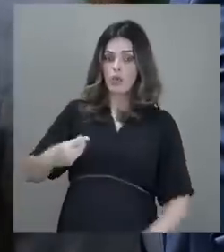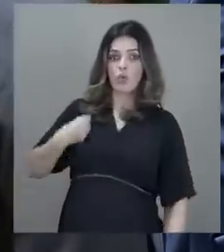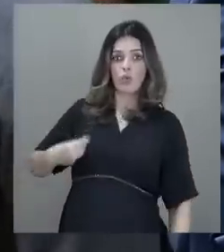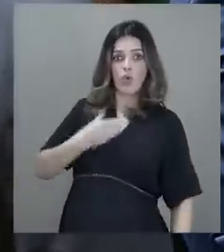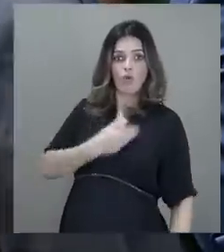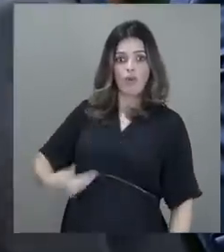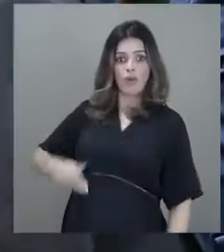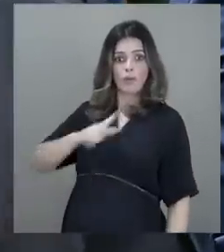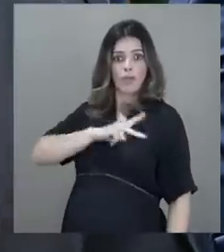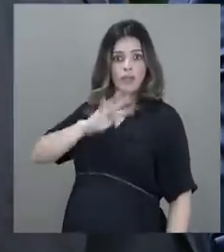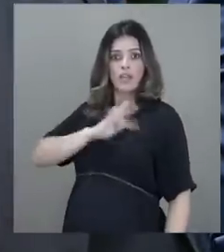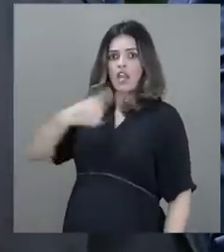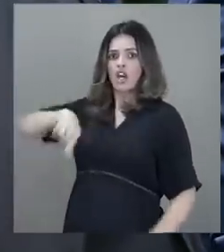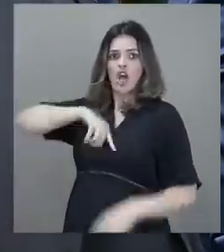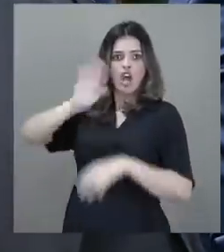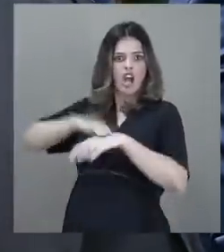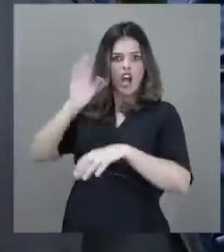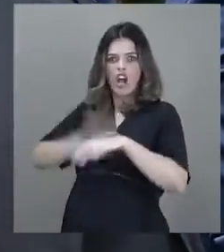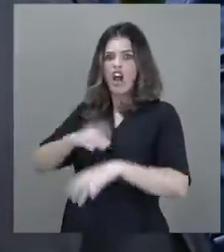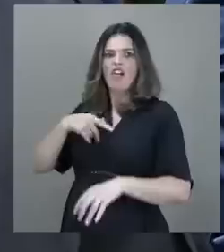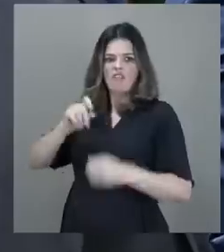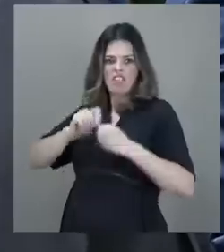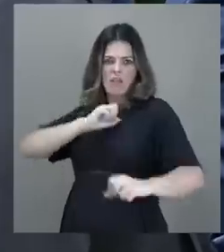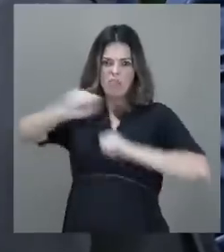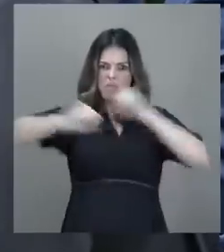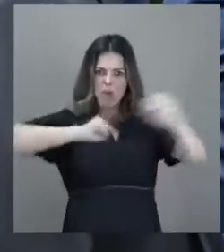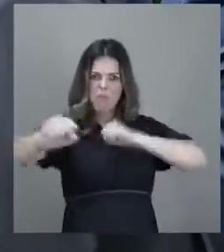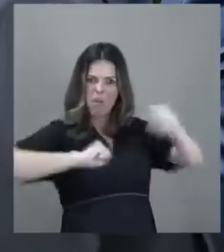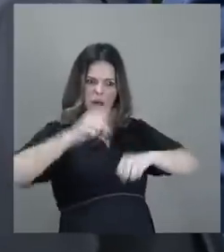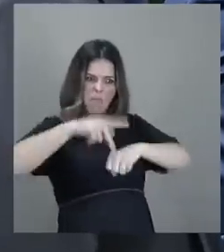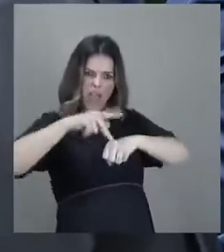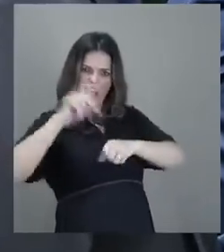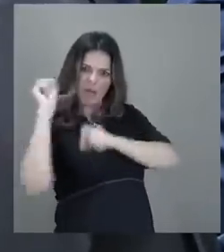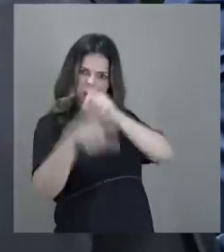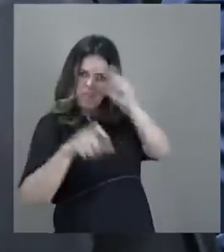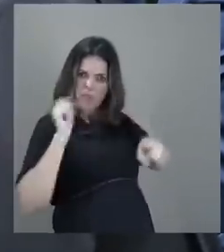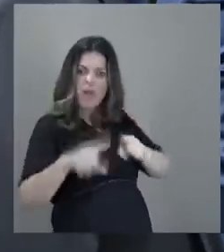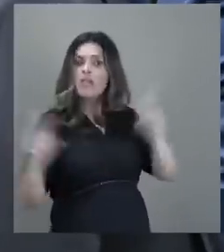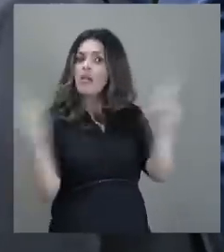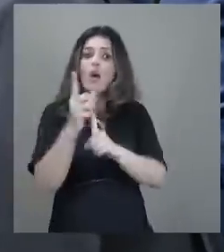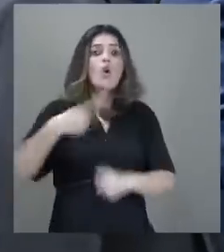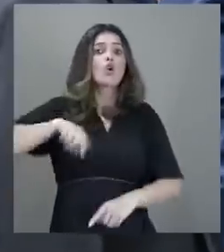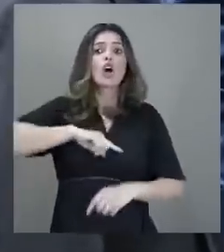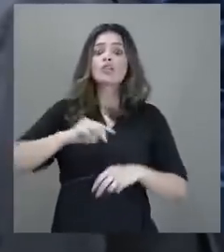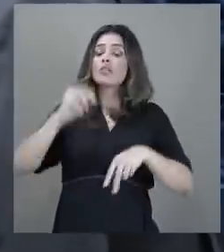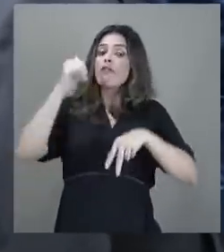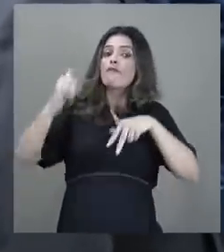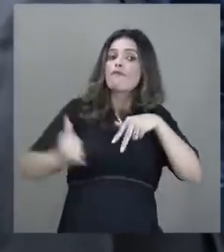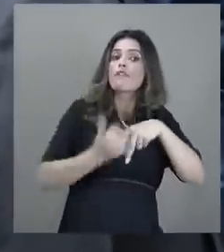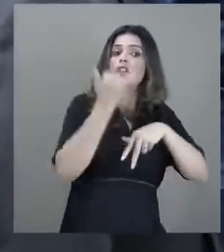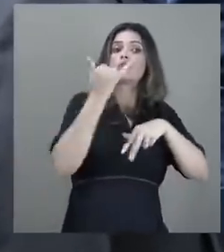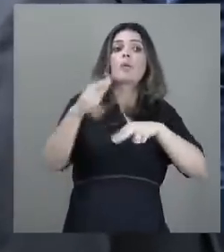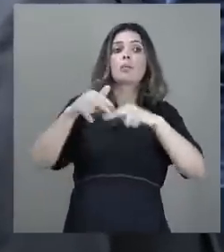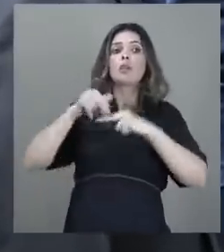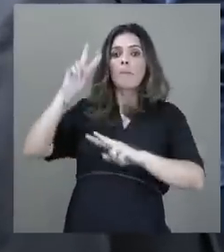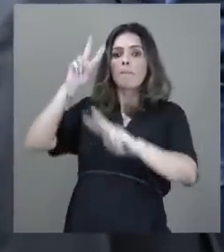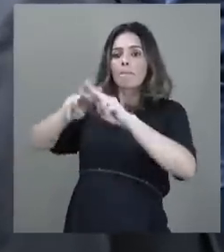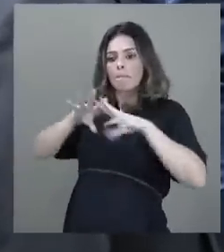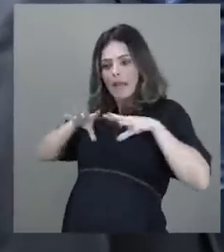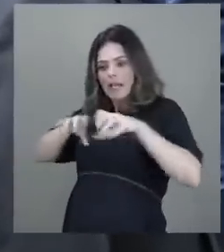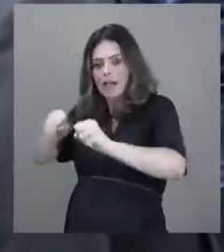Nós não fomos os algozes do 8 de janeiro, nós somos as vítimas. E é por isso que naquele dia prendemos mais de mil.